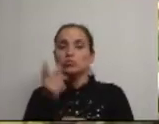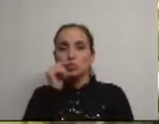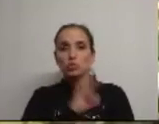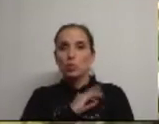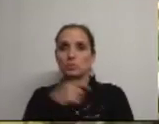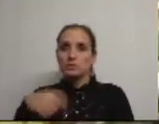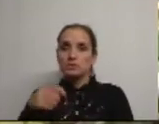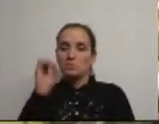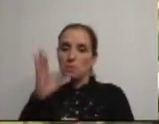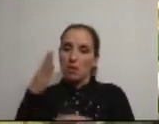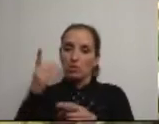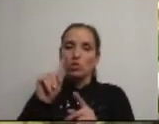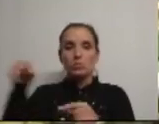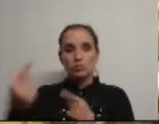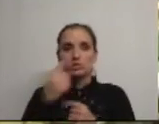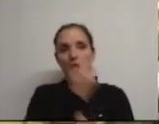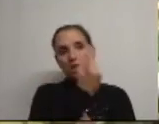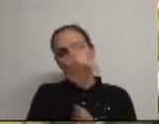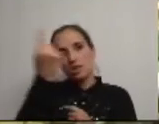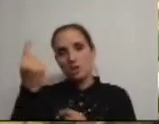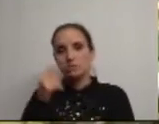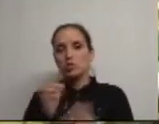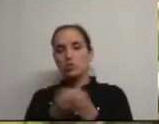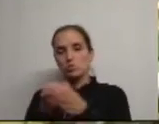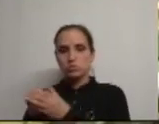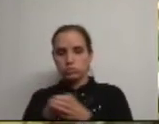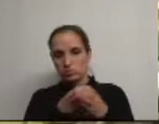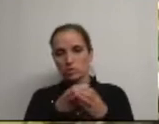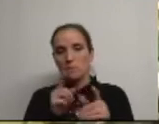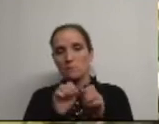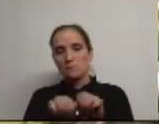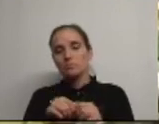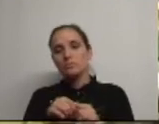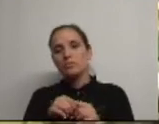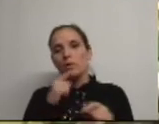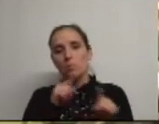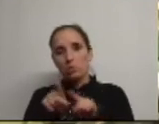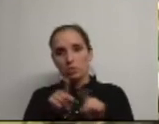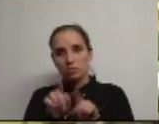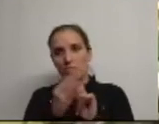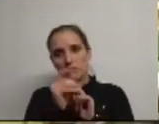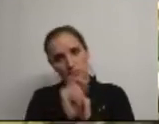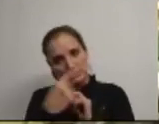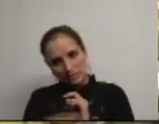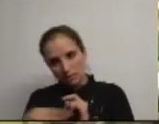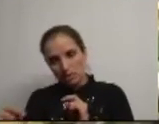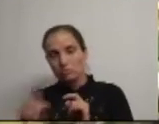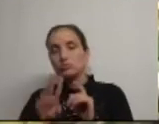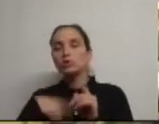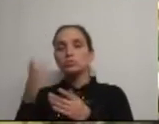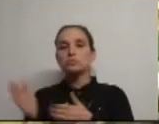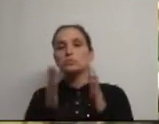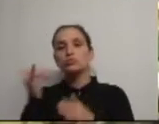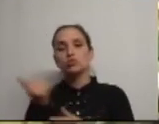da Câmara primeiro e depois cada grupo municipal disporá também de 10 minutos. Num segundo momento,